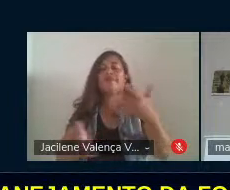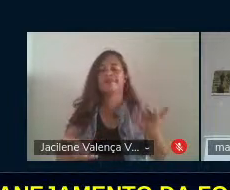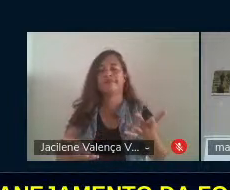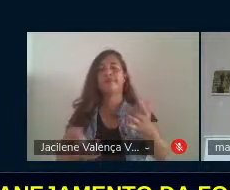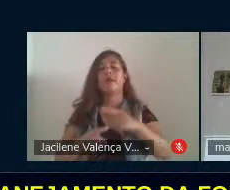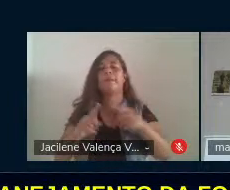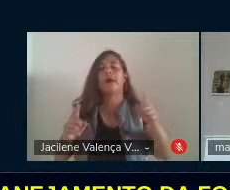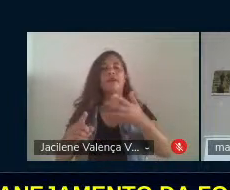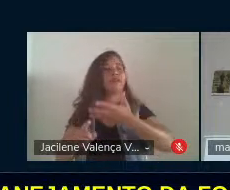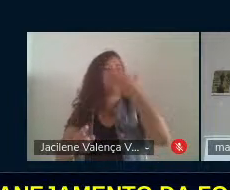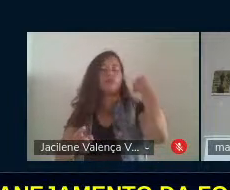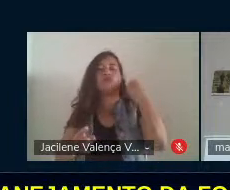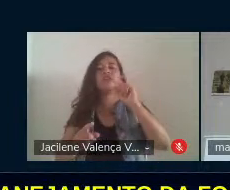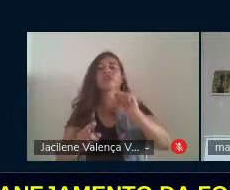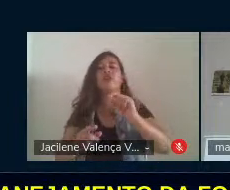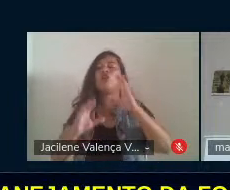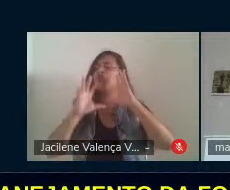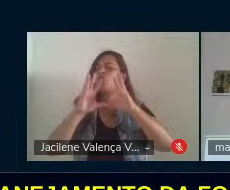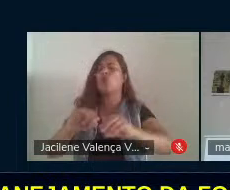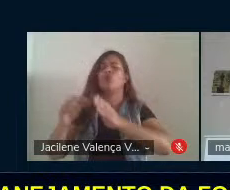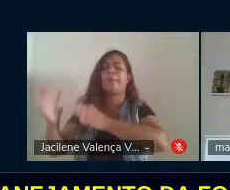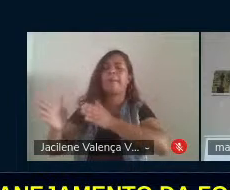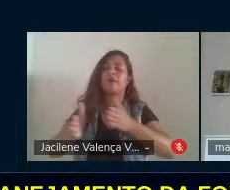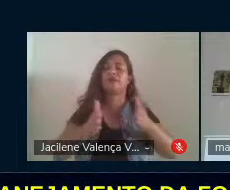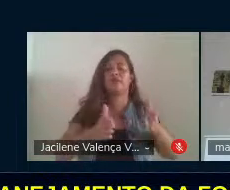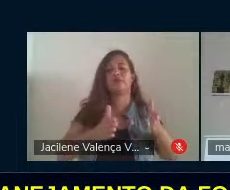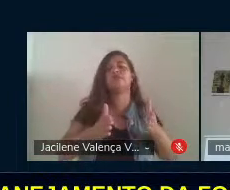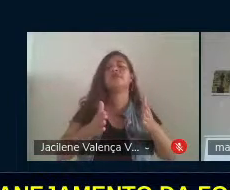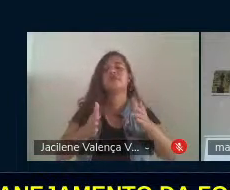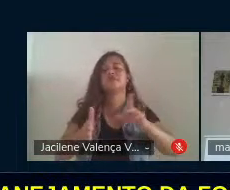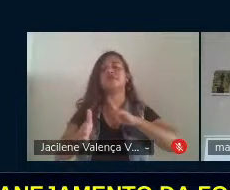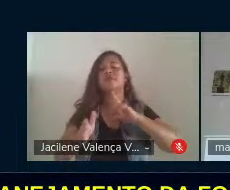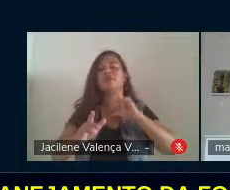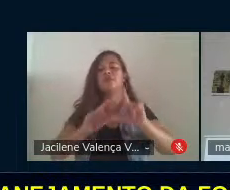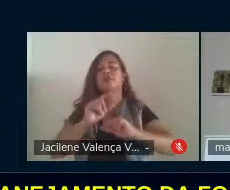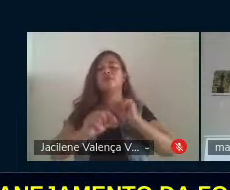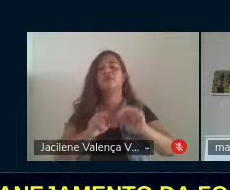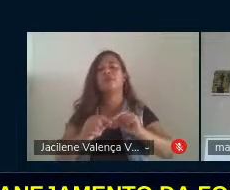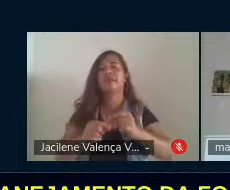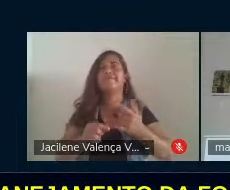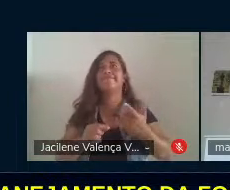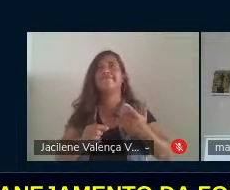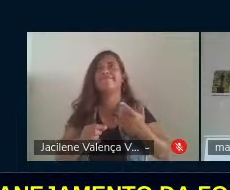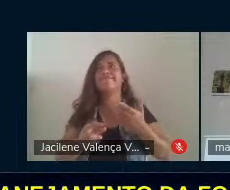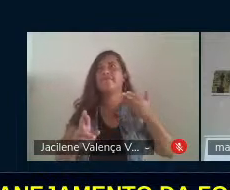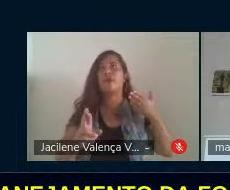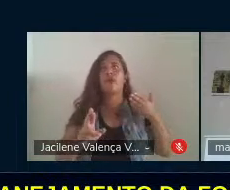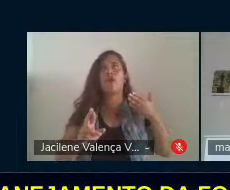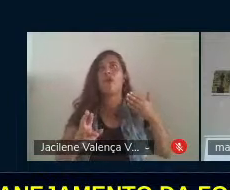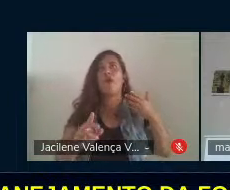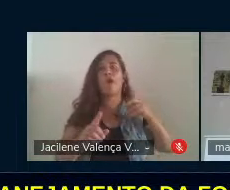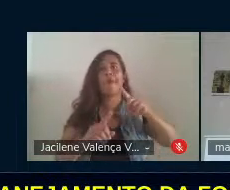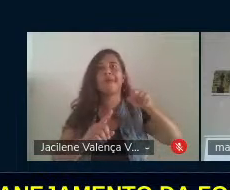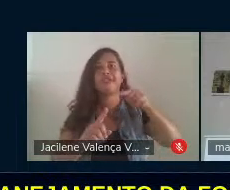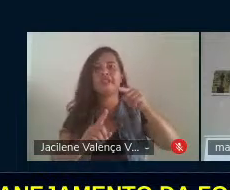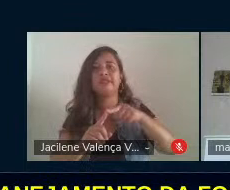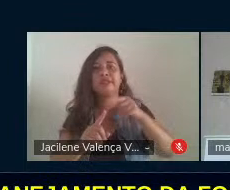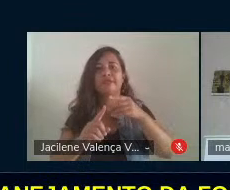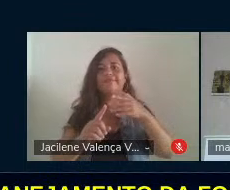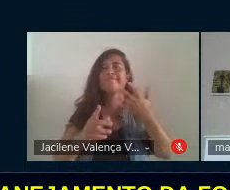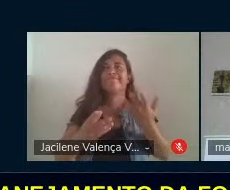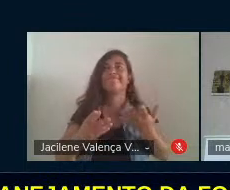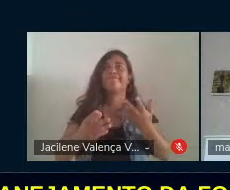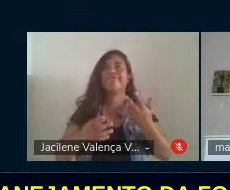sem esquecer que todo esse processo, ele mira um horizonte e ao mirar esse horizonte, ele